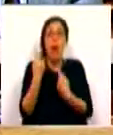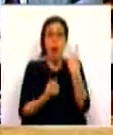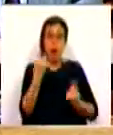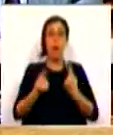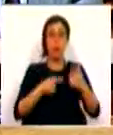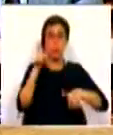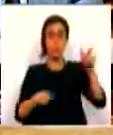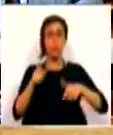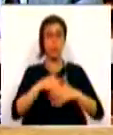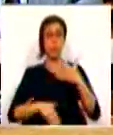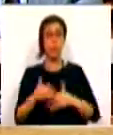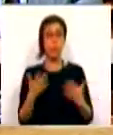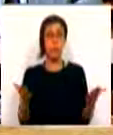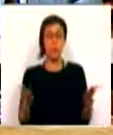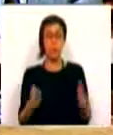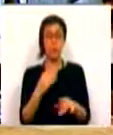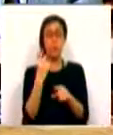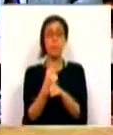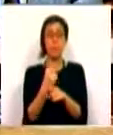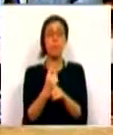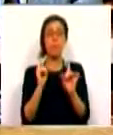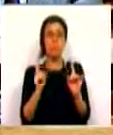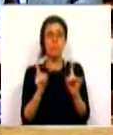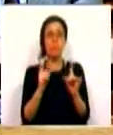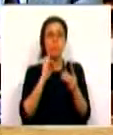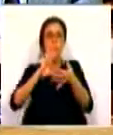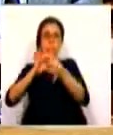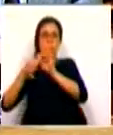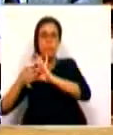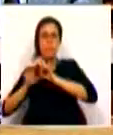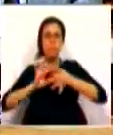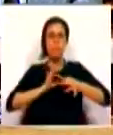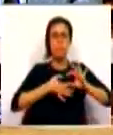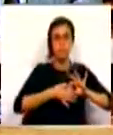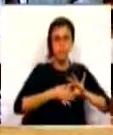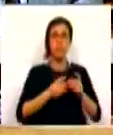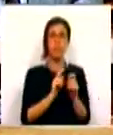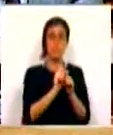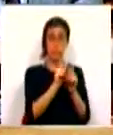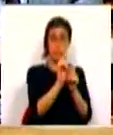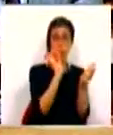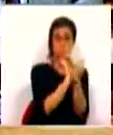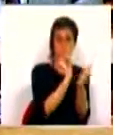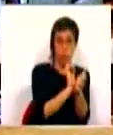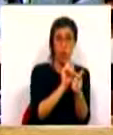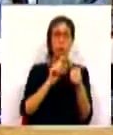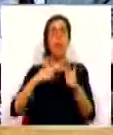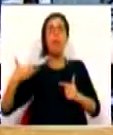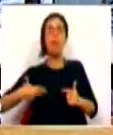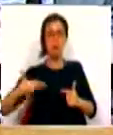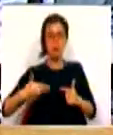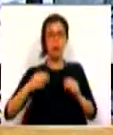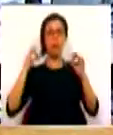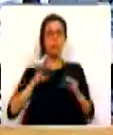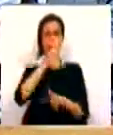cidadãos com deficiência e também fazer uma articulação entre prestações sociais e o direito à